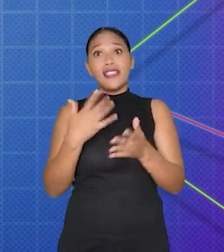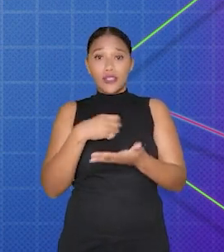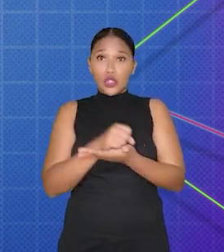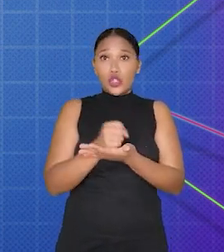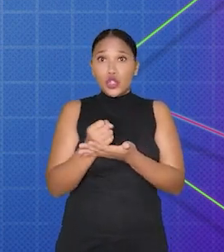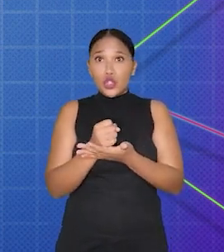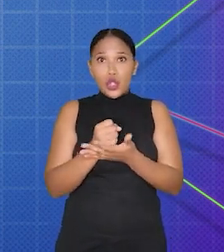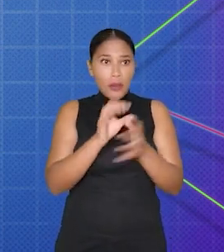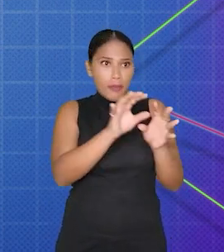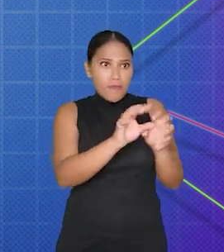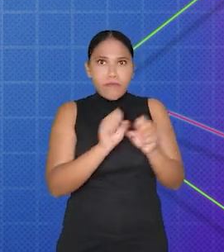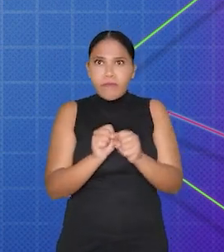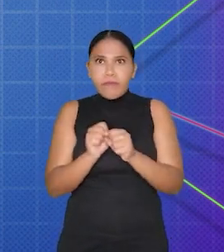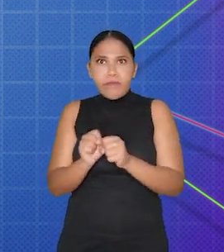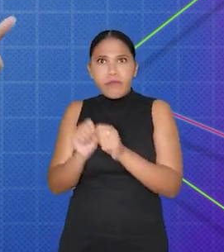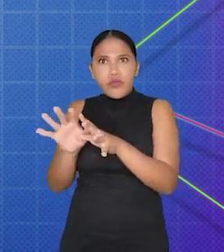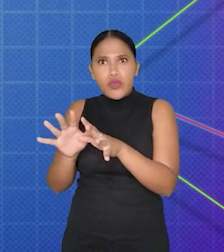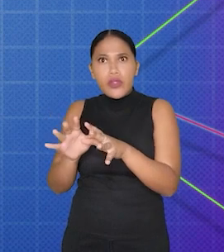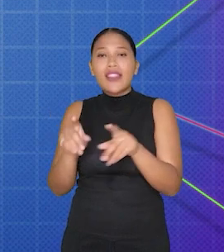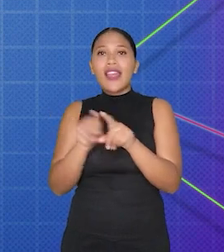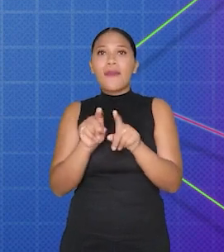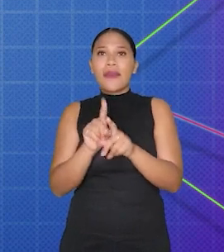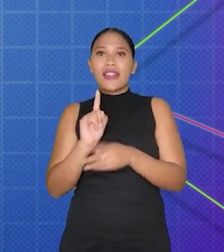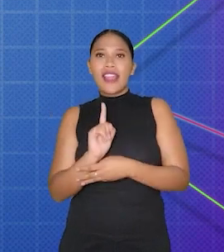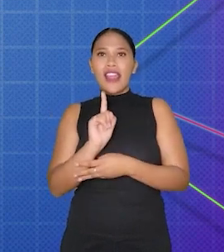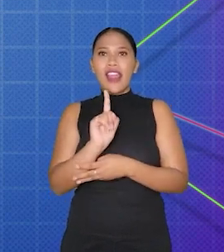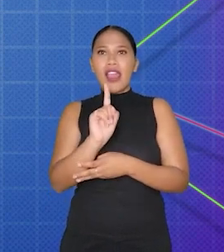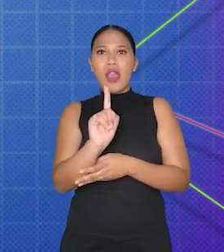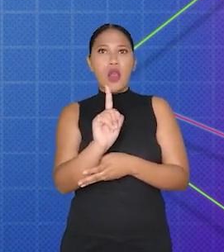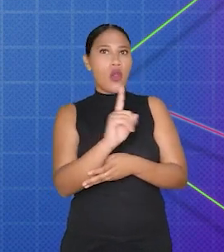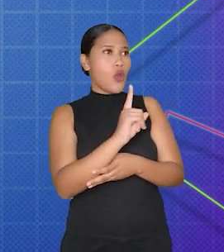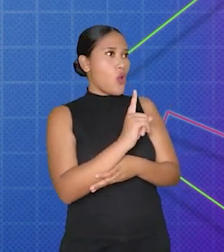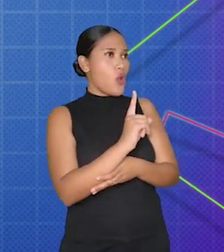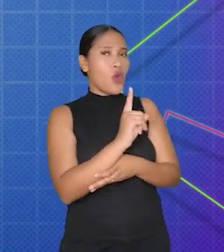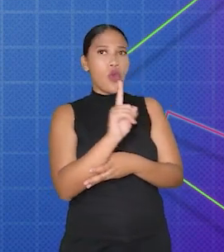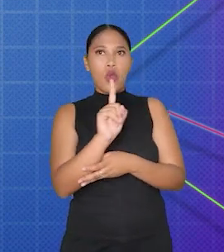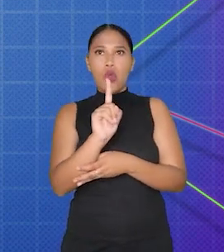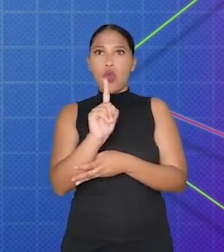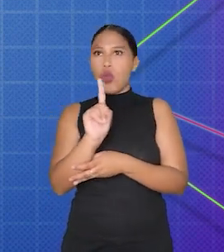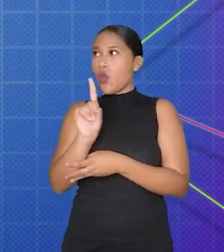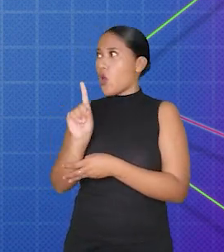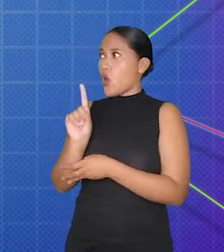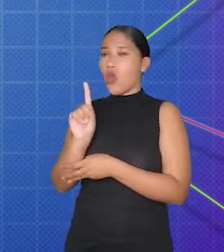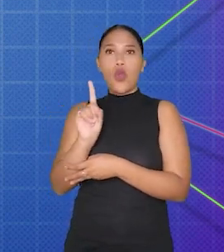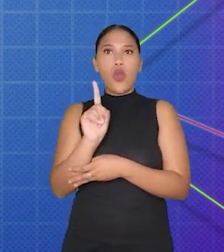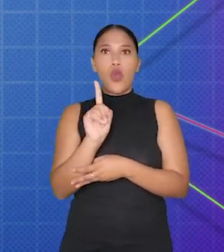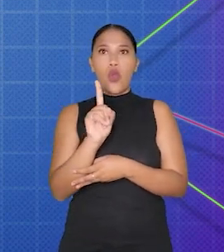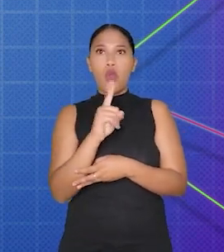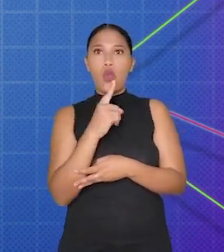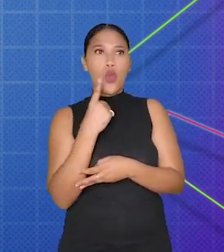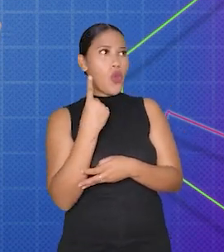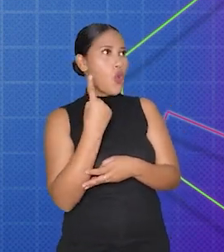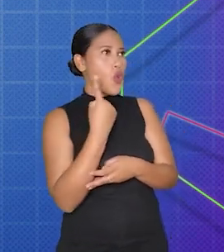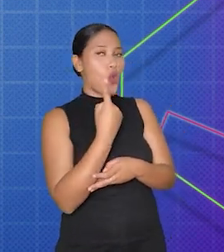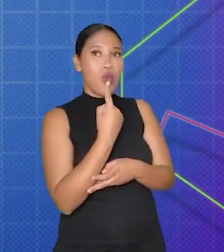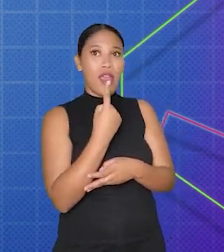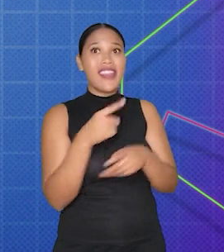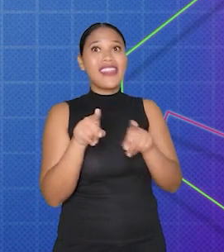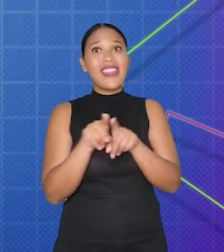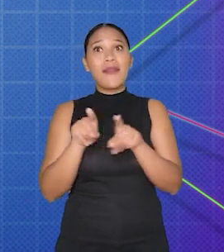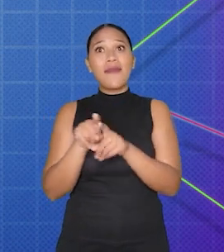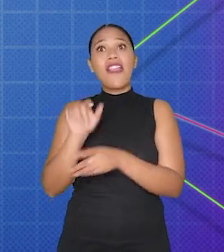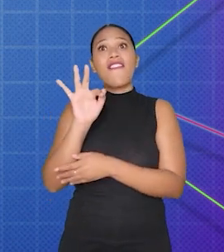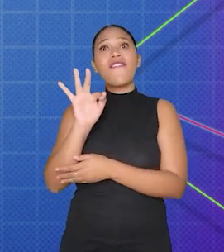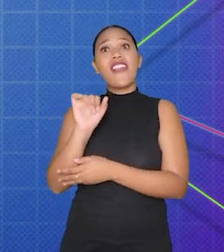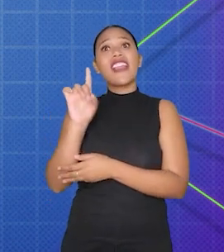arraste e solte objetos na tela, o comportamento de ângulo, que controla a rotação de um objeto em torno do seu próprio eixo, o comportamento de